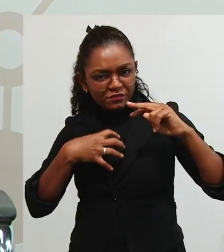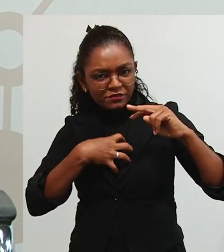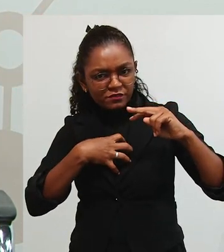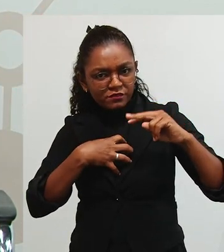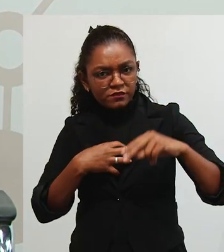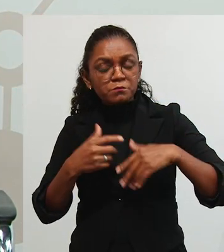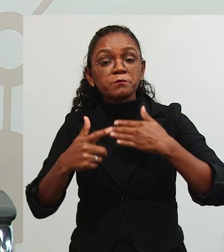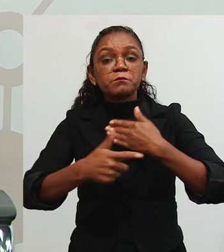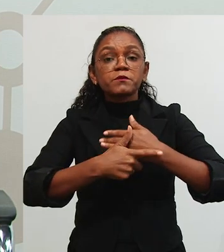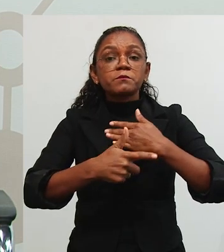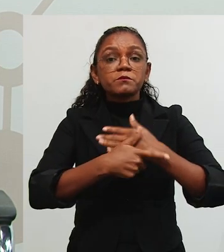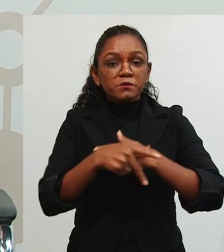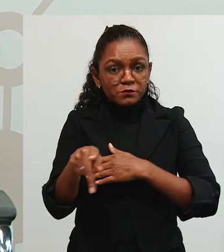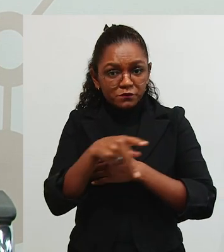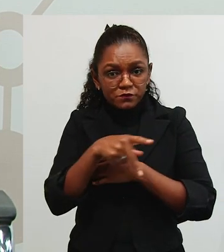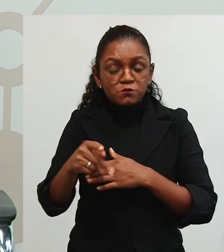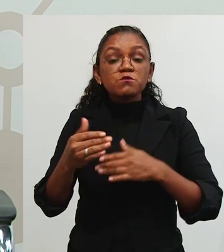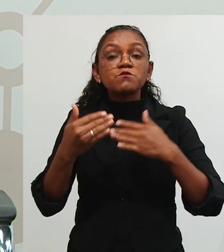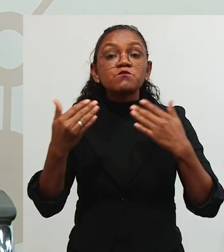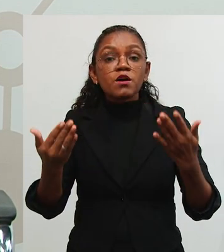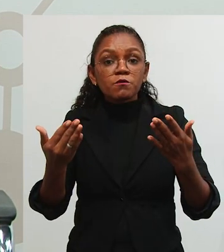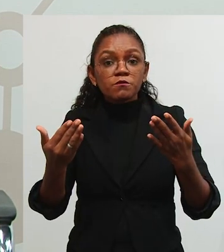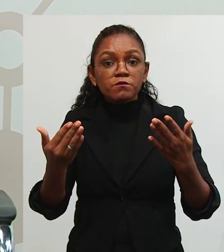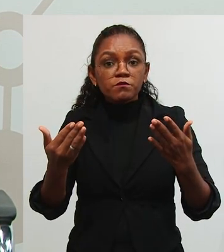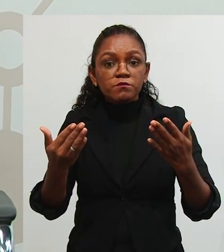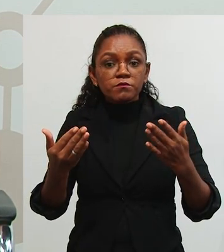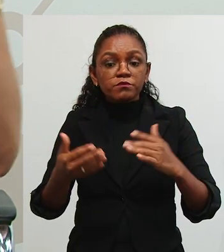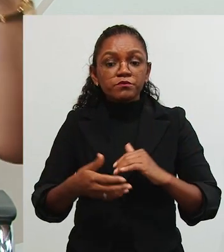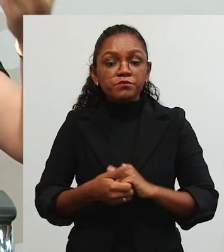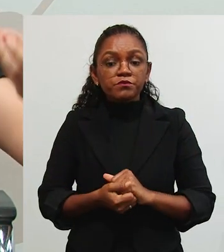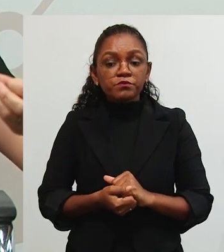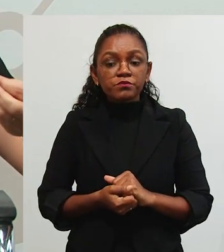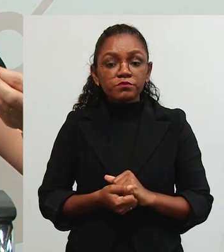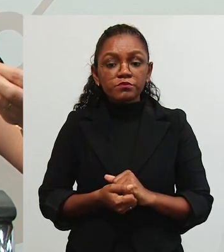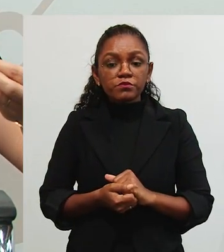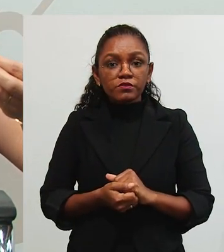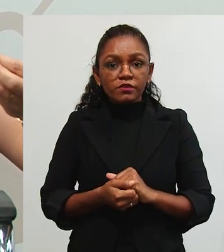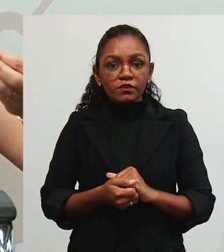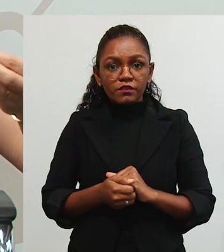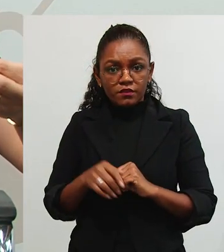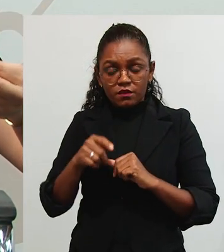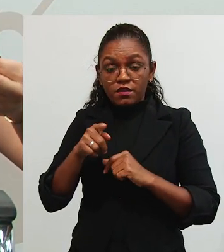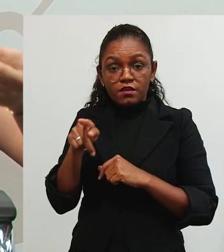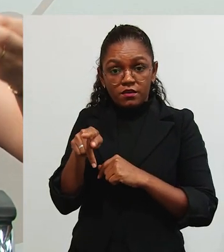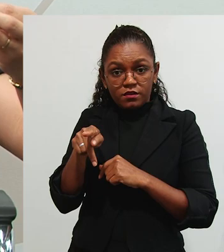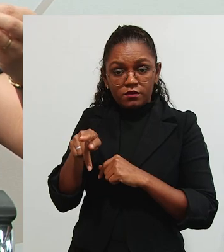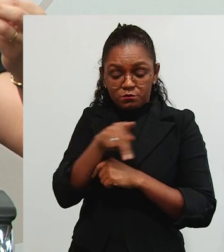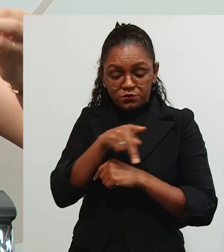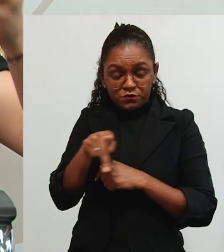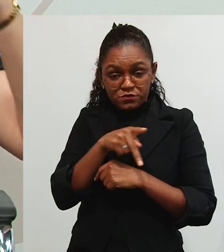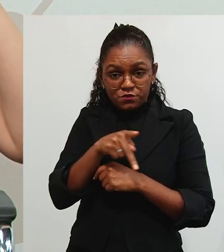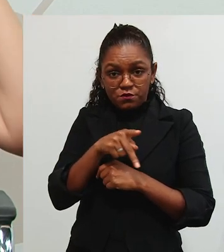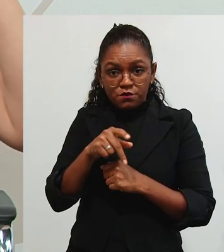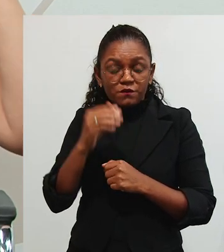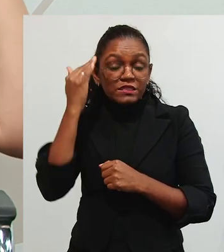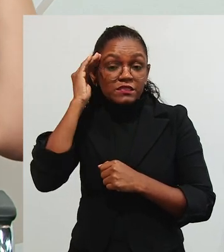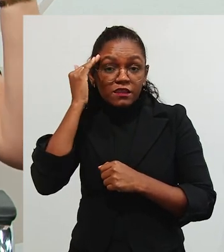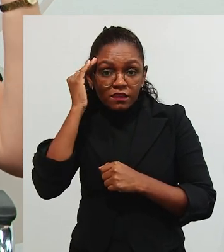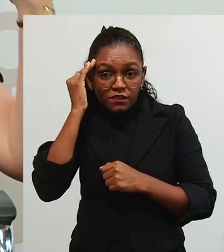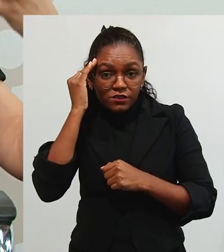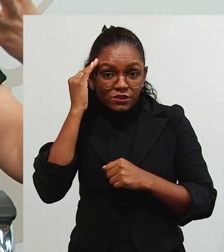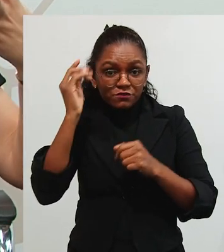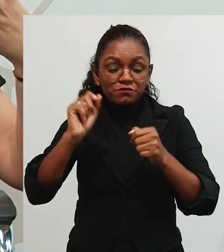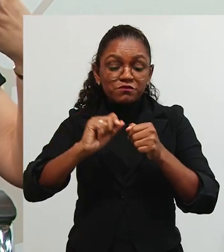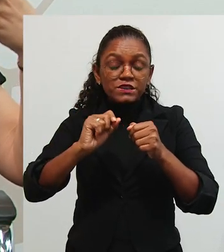essa carga genética. E aí, qual o papel do professor dentro dessa concepção de desenvolvimento? O que esse